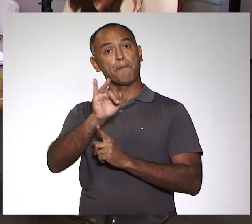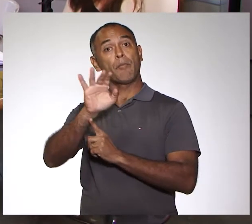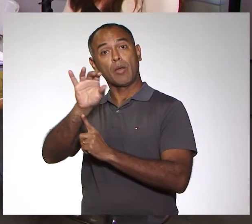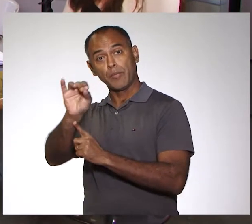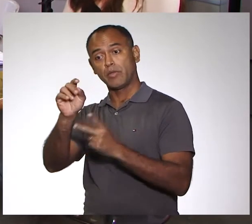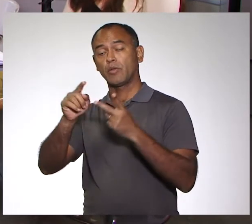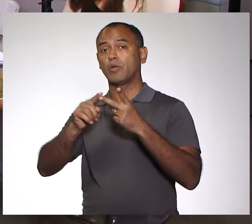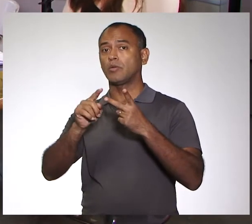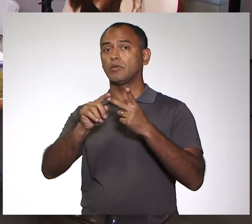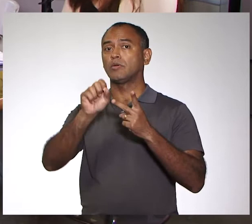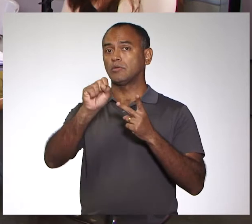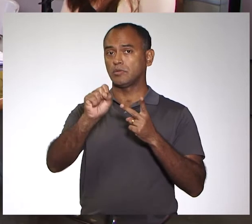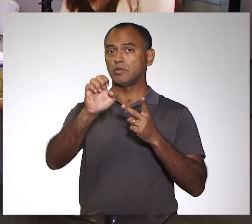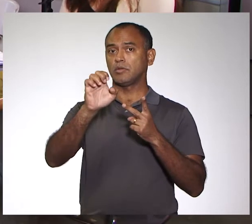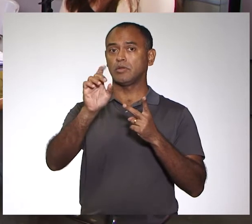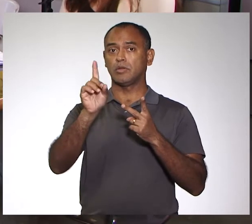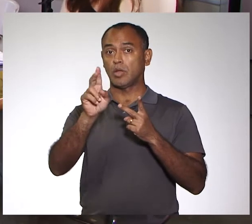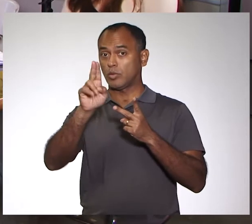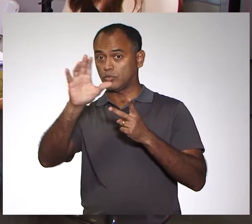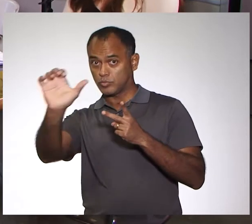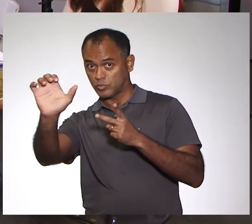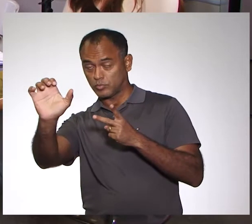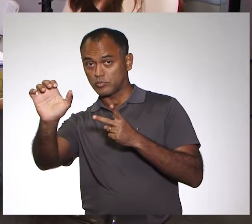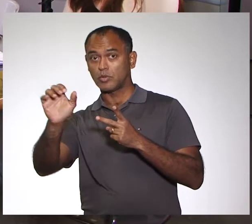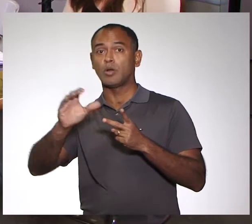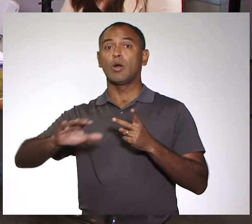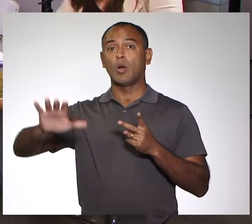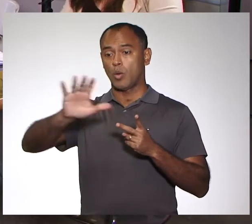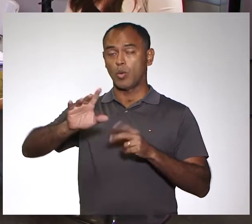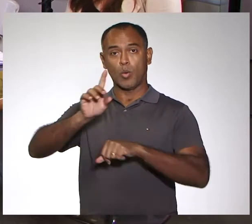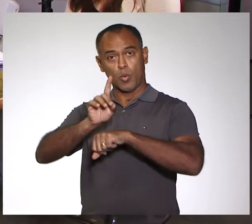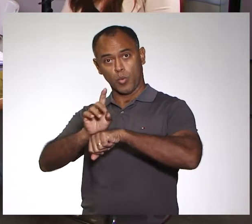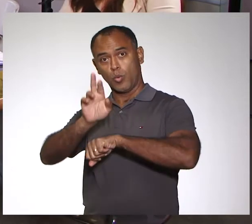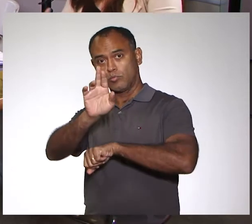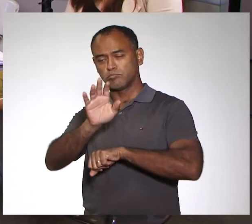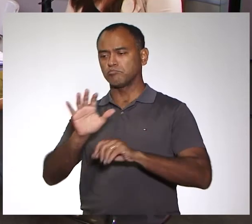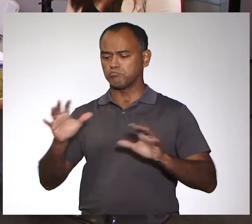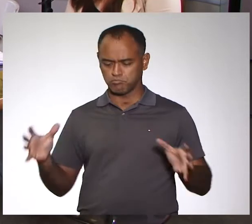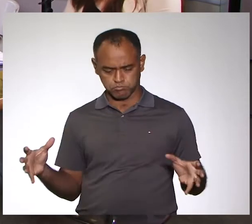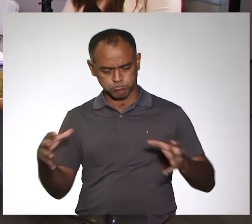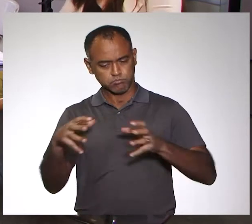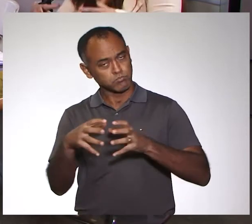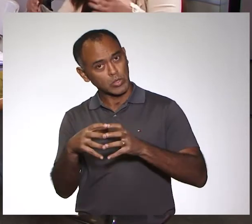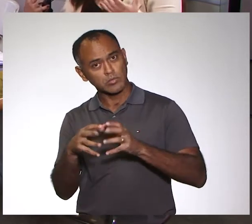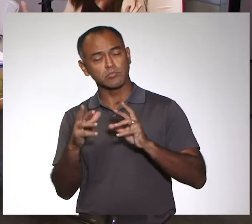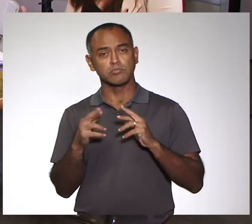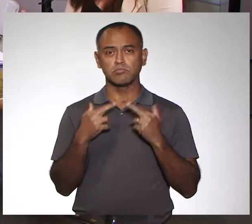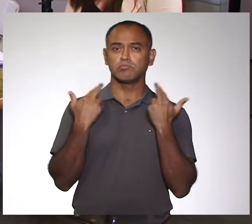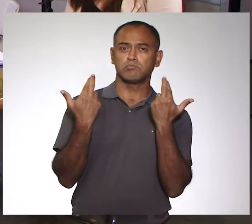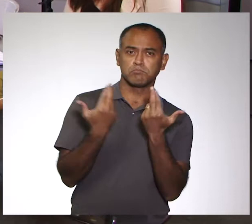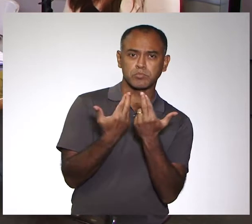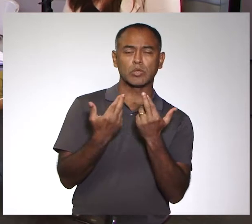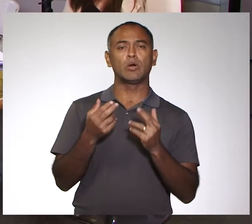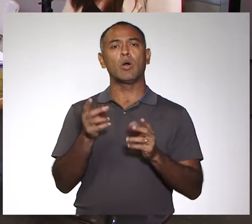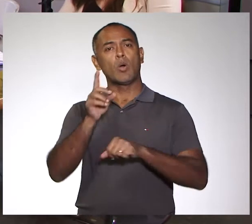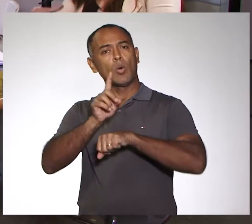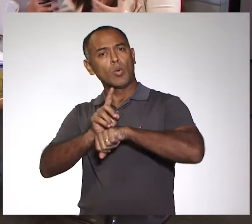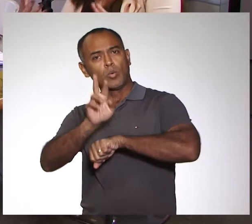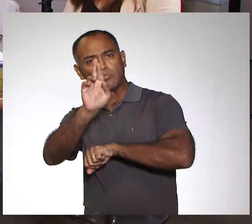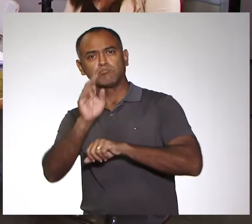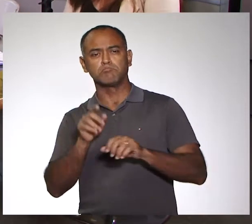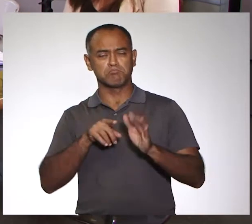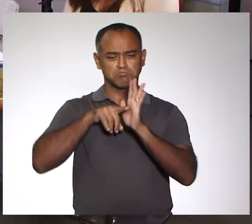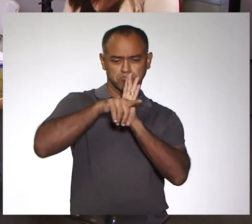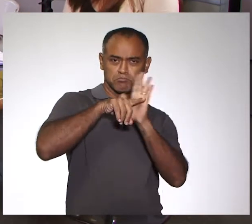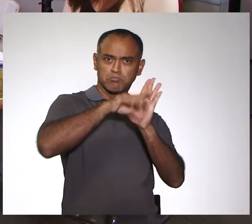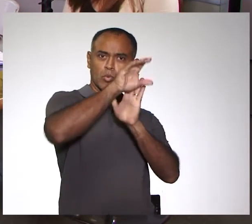CEDUC, a gente conseguiu criar, reunir os professores, analisar o currículo e